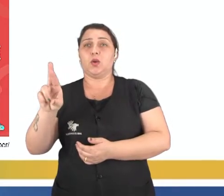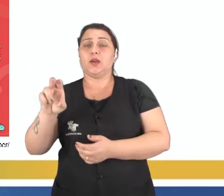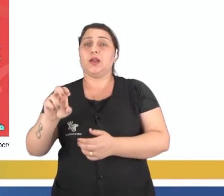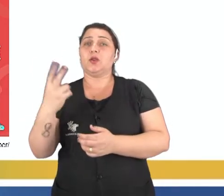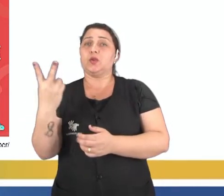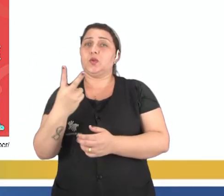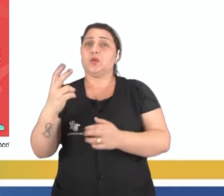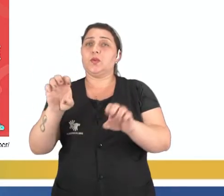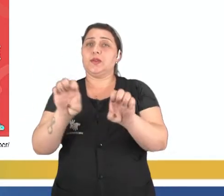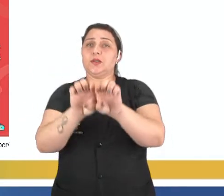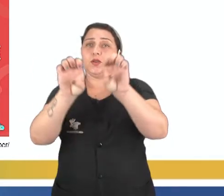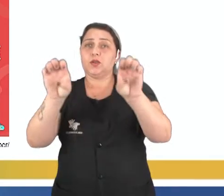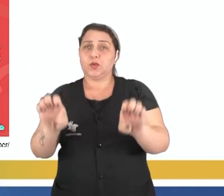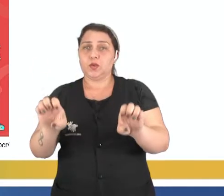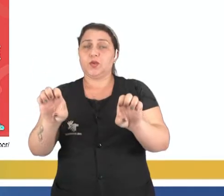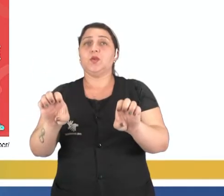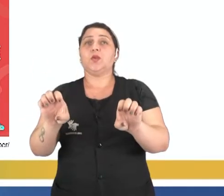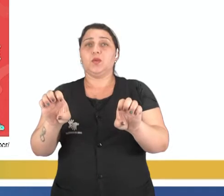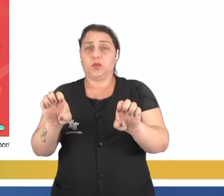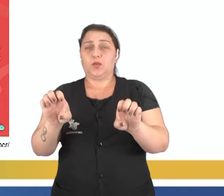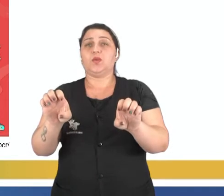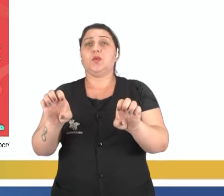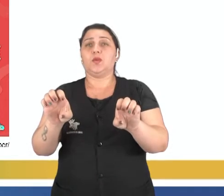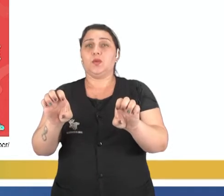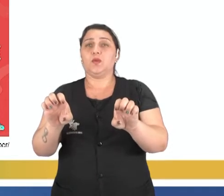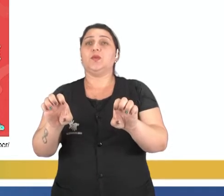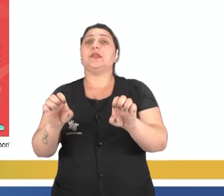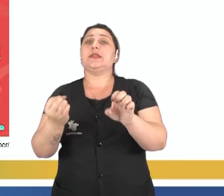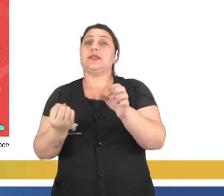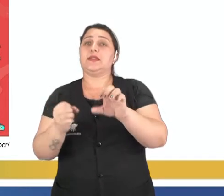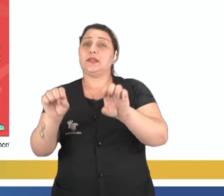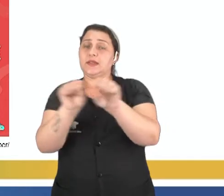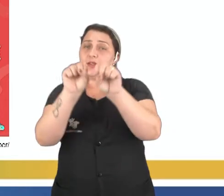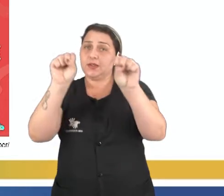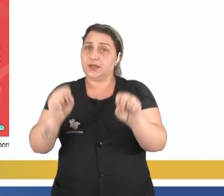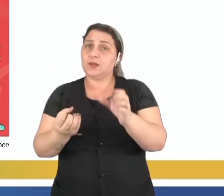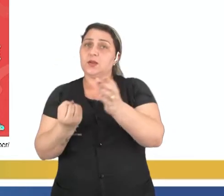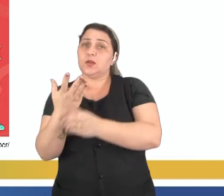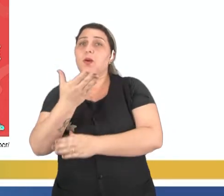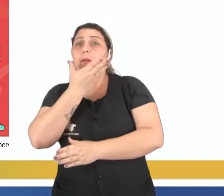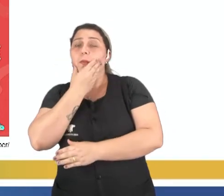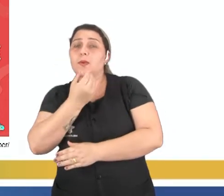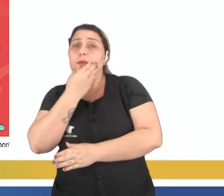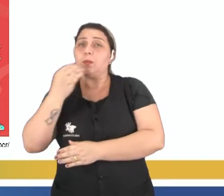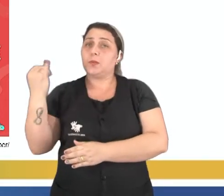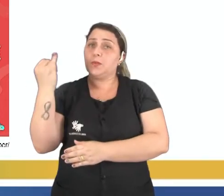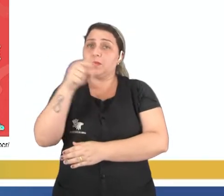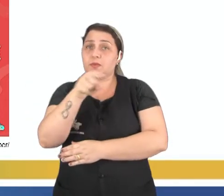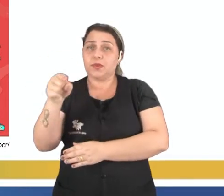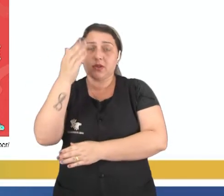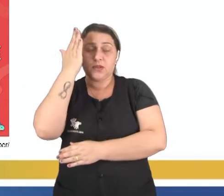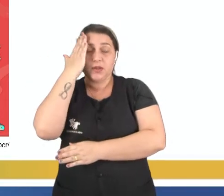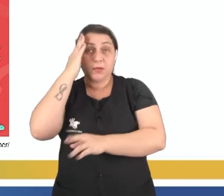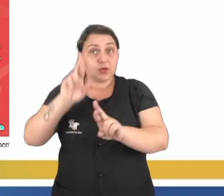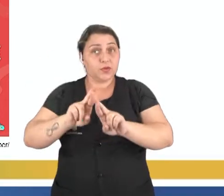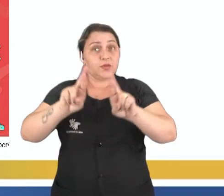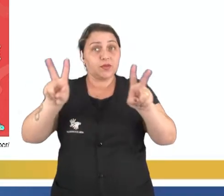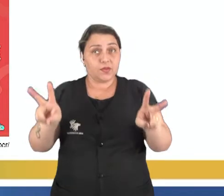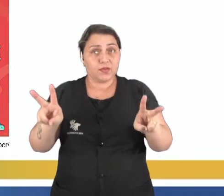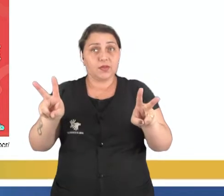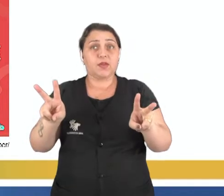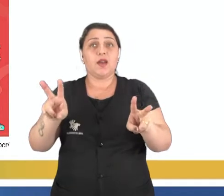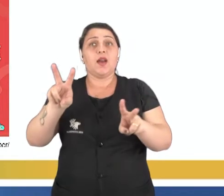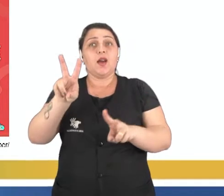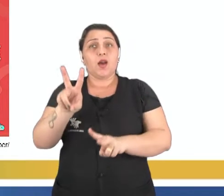que é homóloga ao pênis no sistema reprodutor masculino. E é muito importante que vocês saibam diferenciar